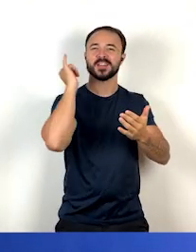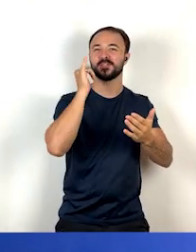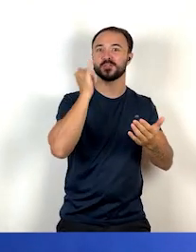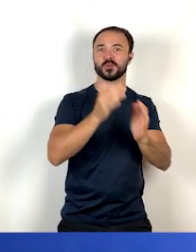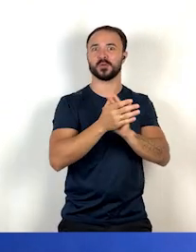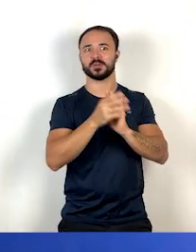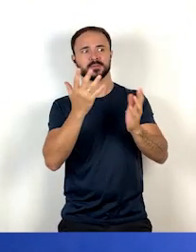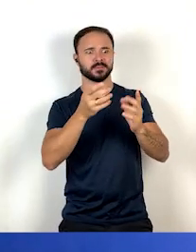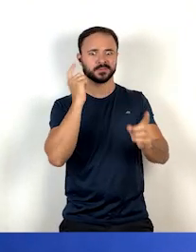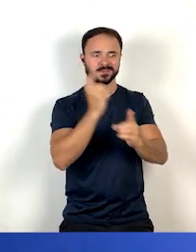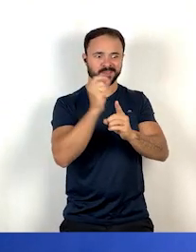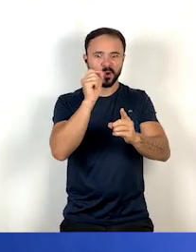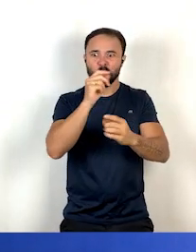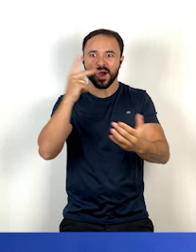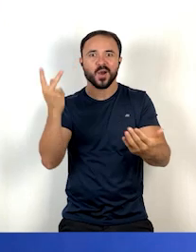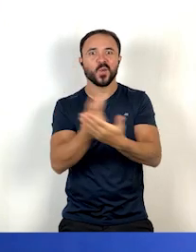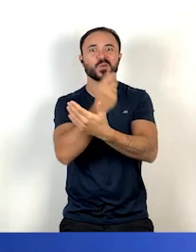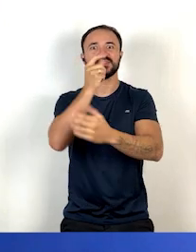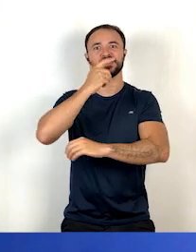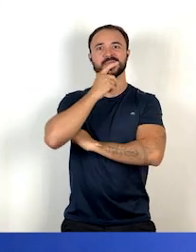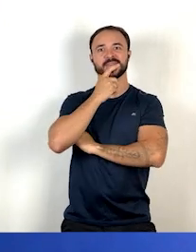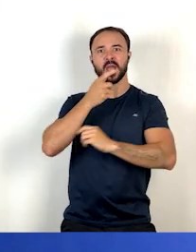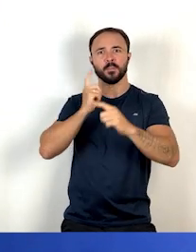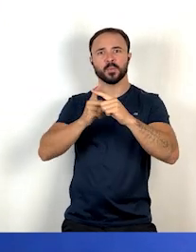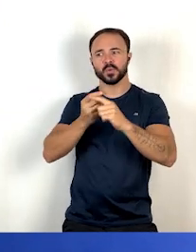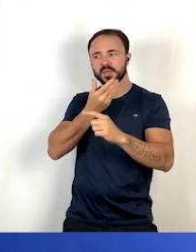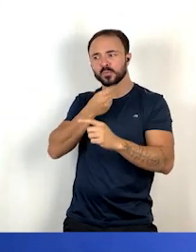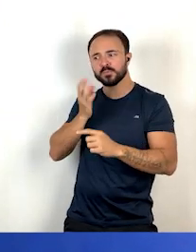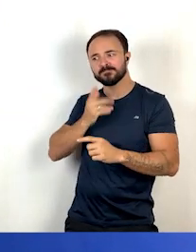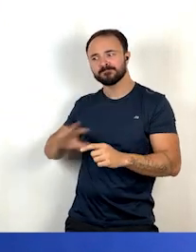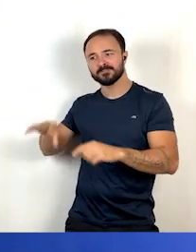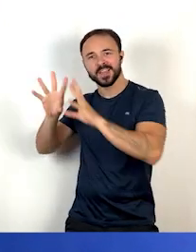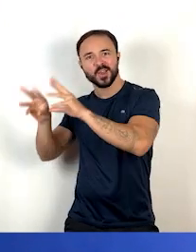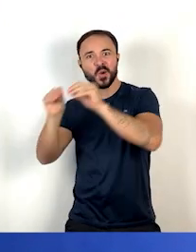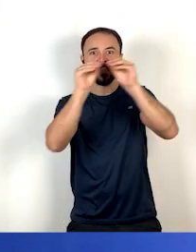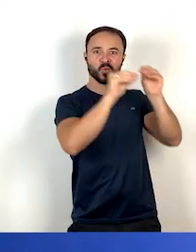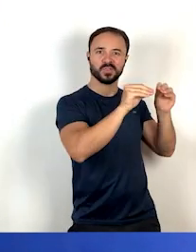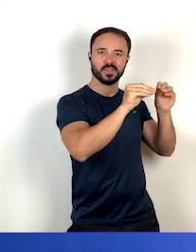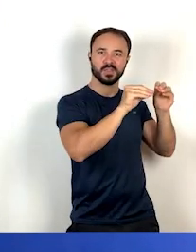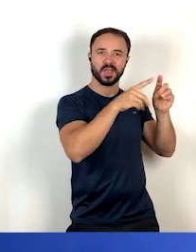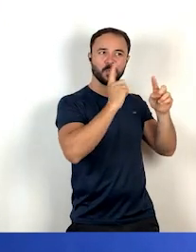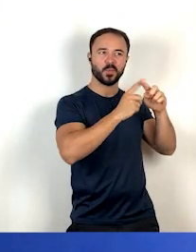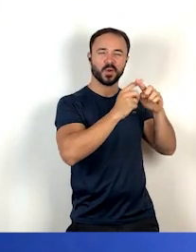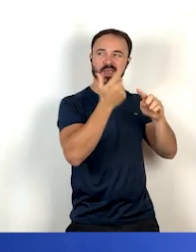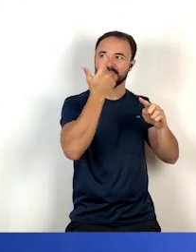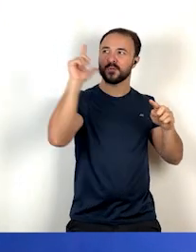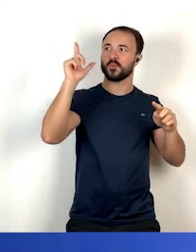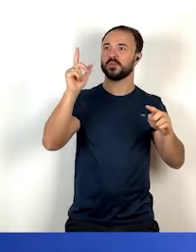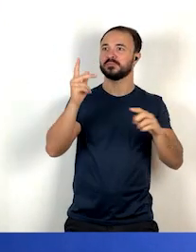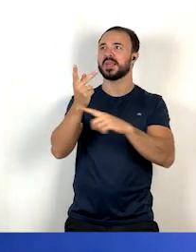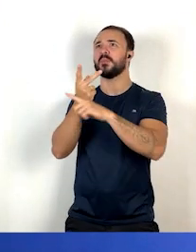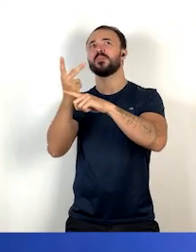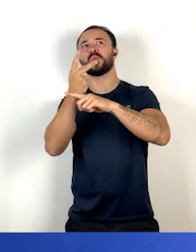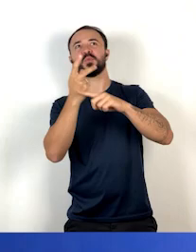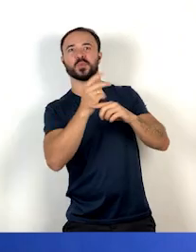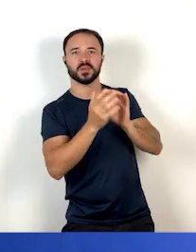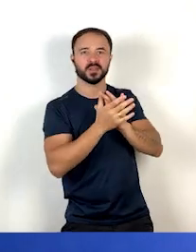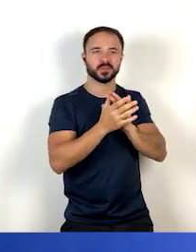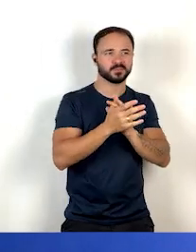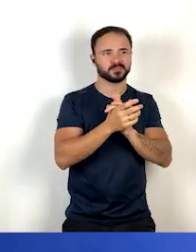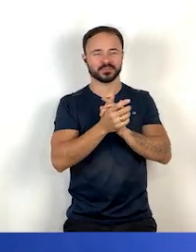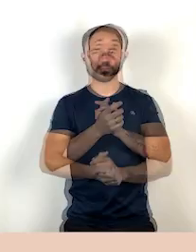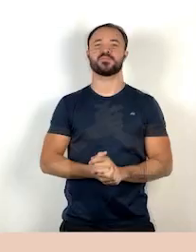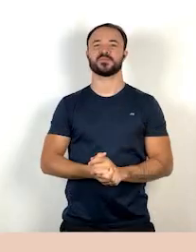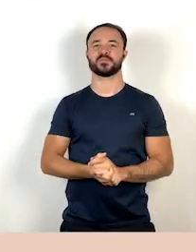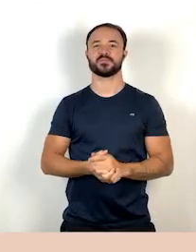descobrir o que aconteceu. Por que que esse menino foi levado? Por que que o outro está à procura de um